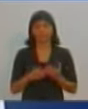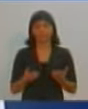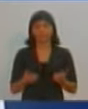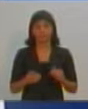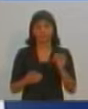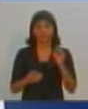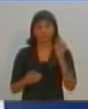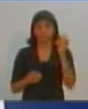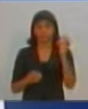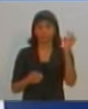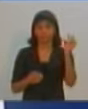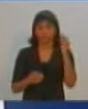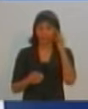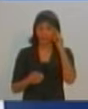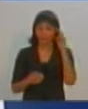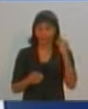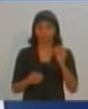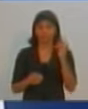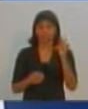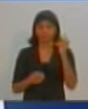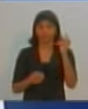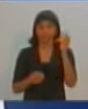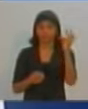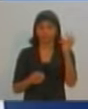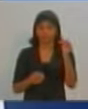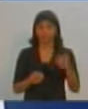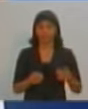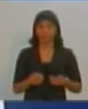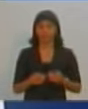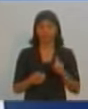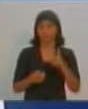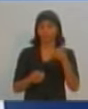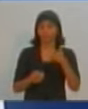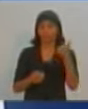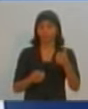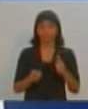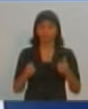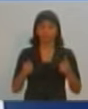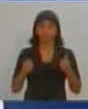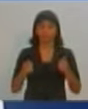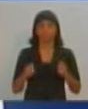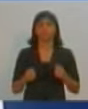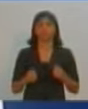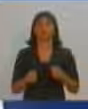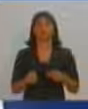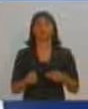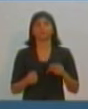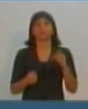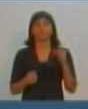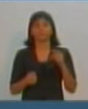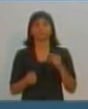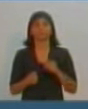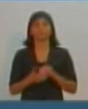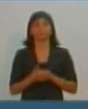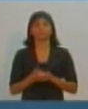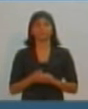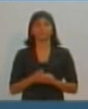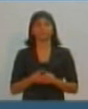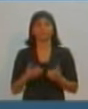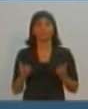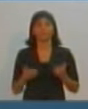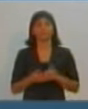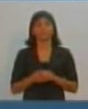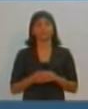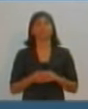em que nós vamos trabalhar firmemente nos nossos projetos, além de fortalecer os PSFs. Ok, candidato. Então, agora,